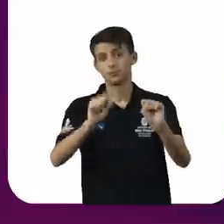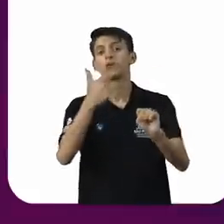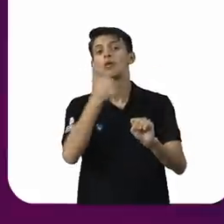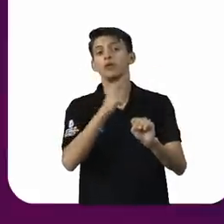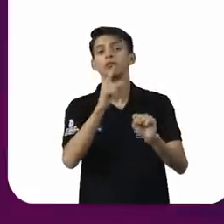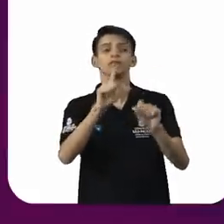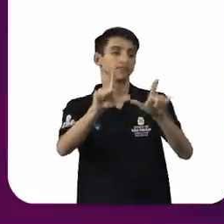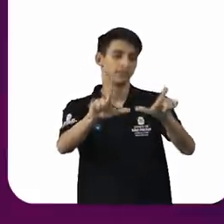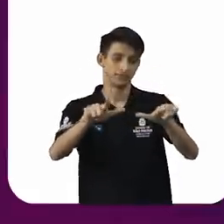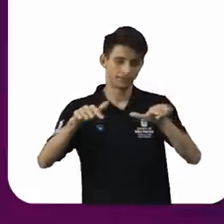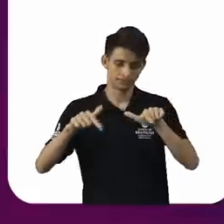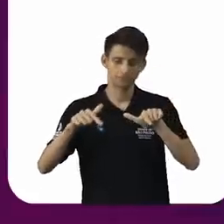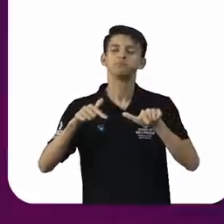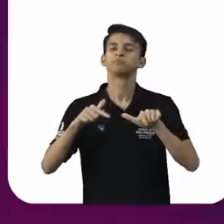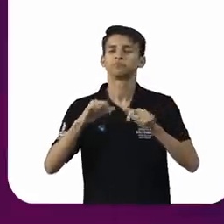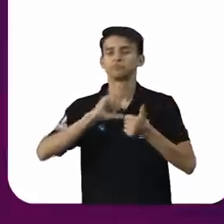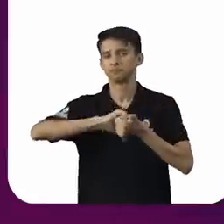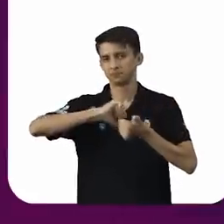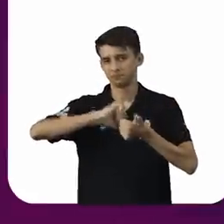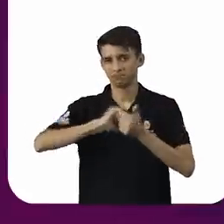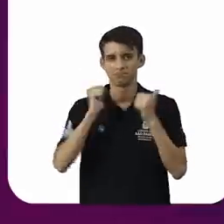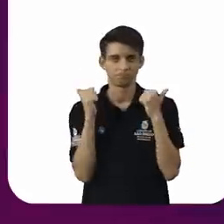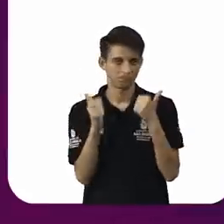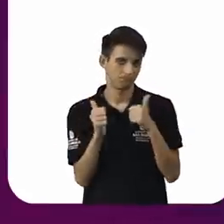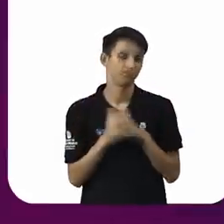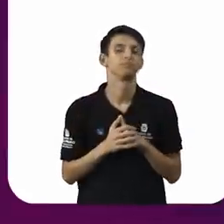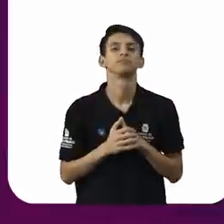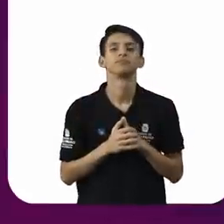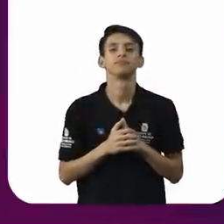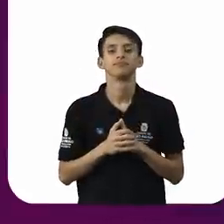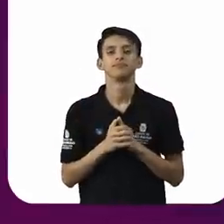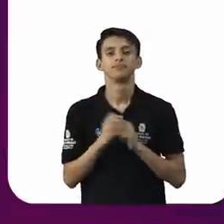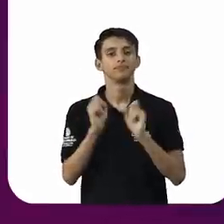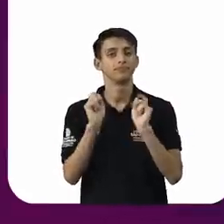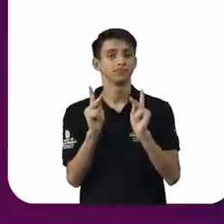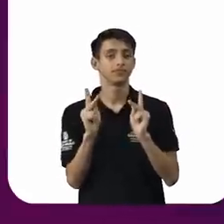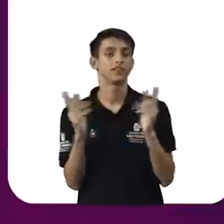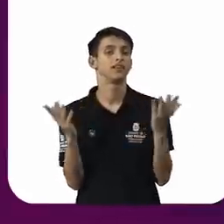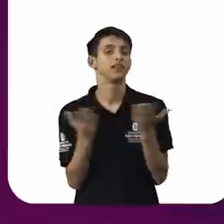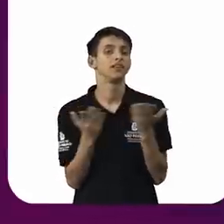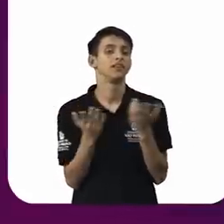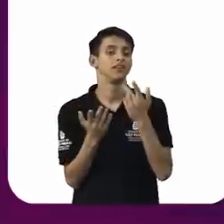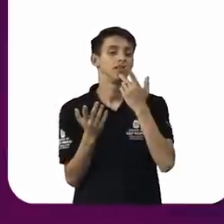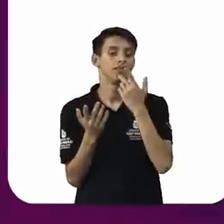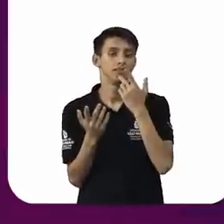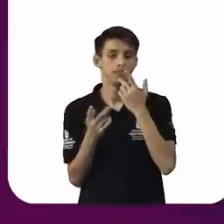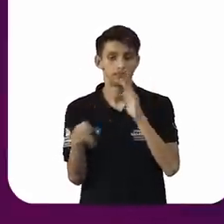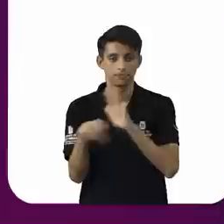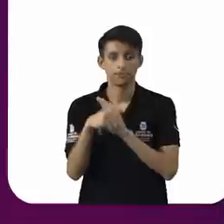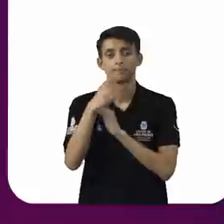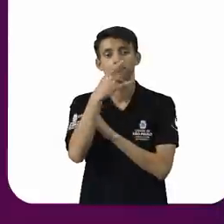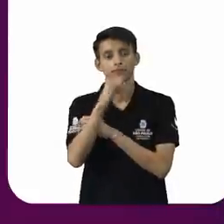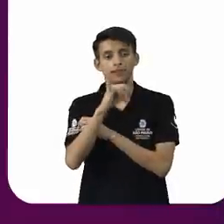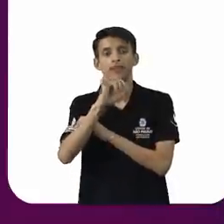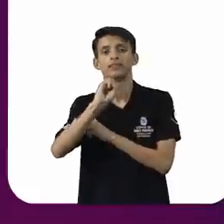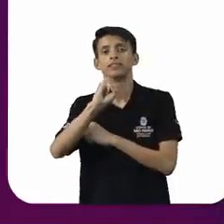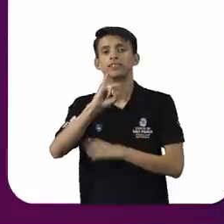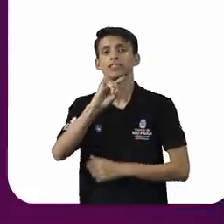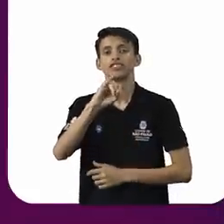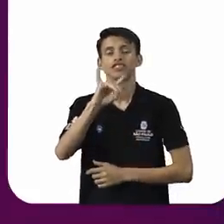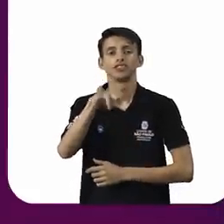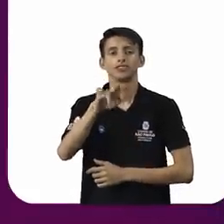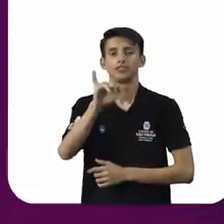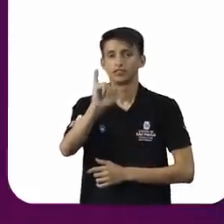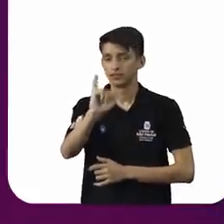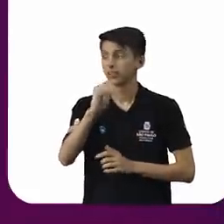de adicional de qualificação. Certo? Feitas essas observações, eu vou passar a palavra agora para o pai Sidney para falar